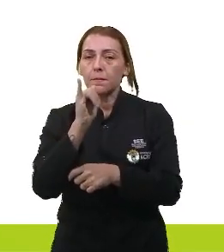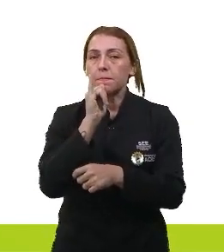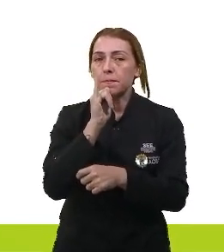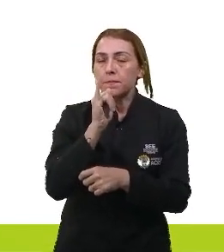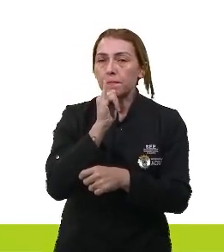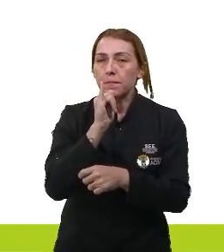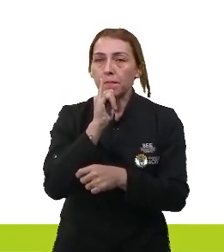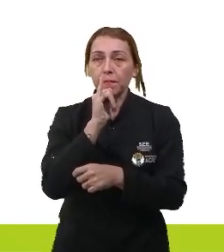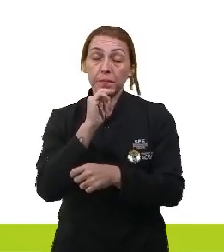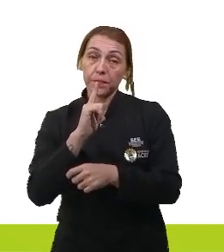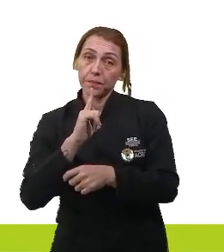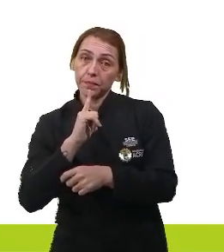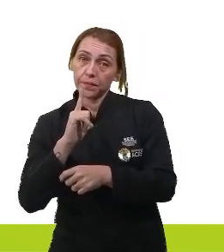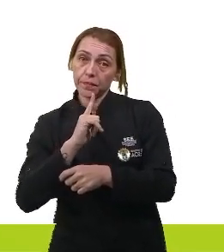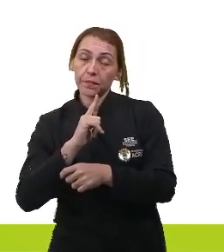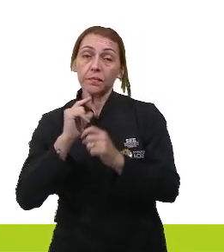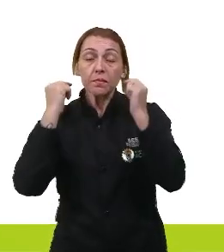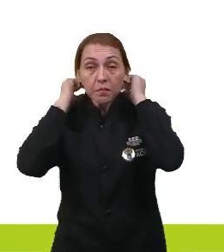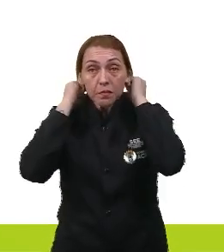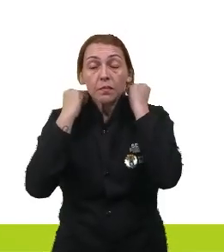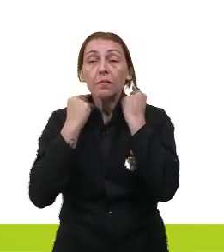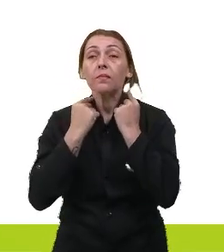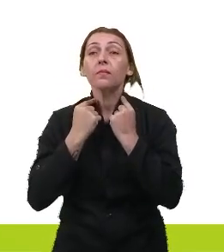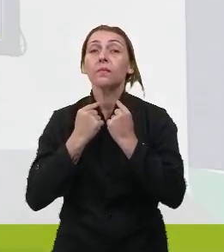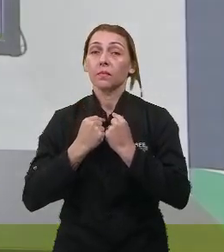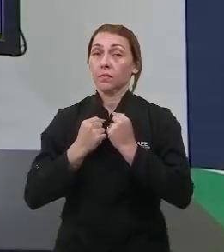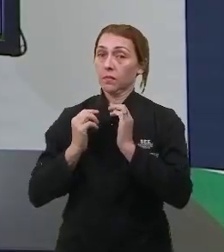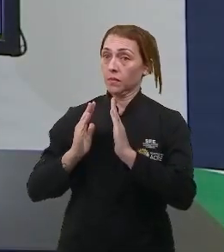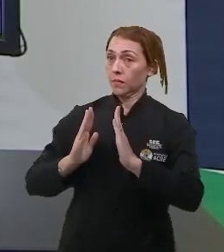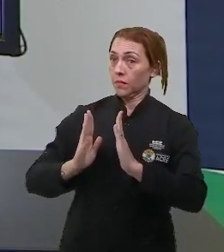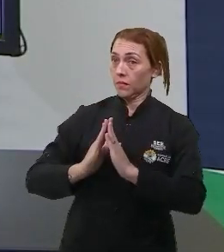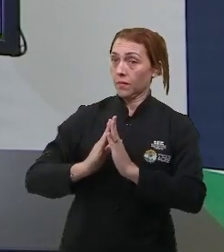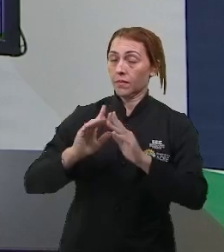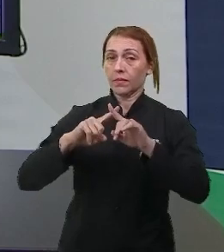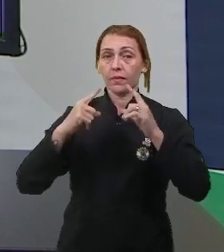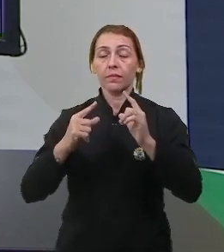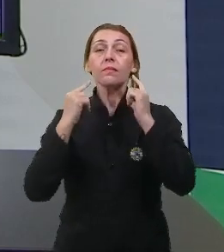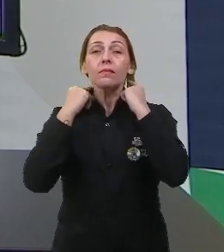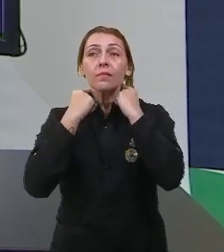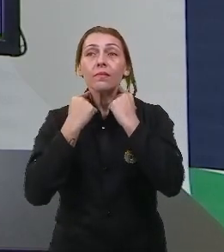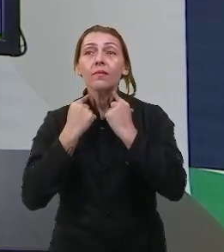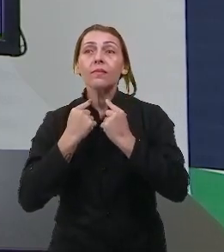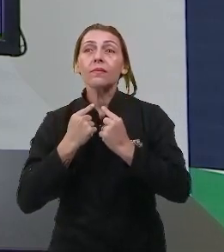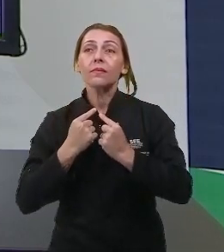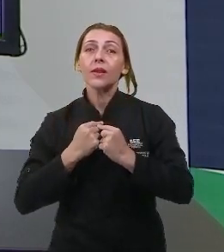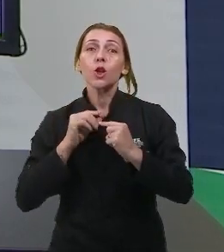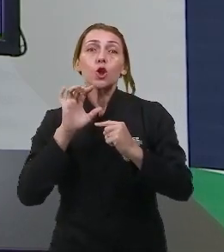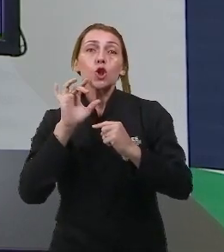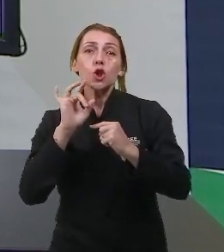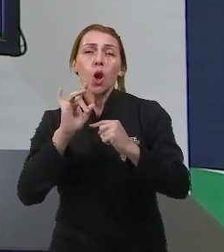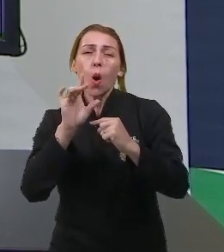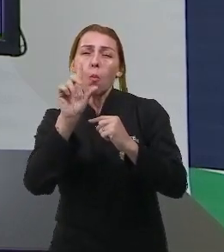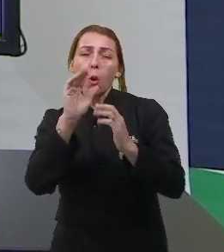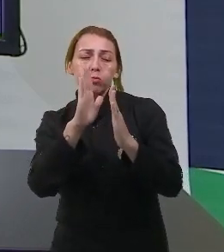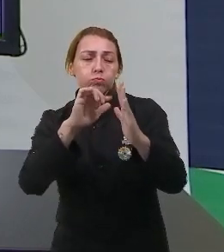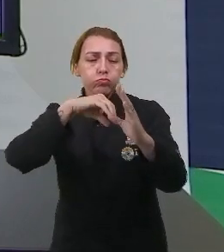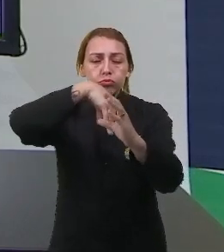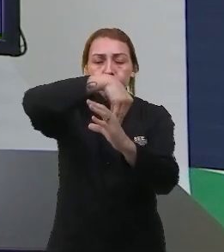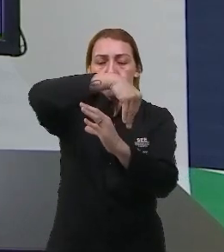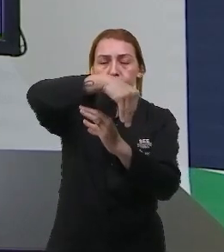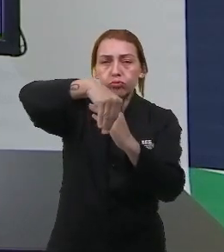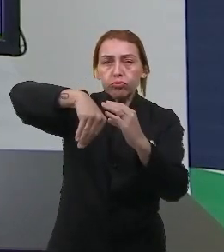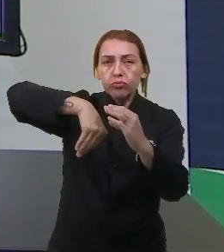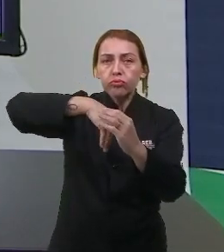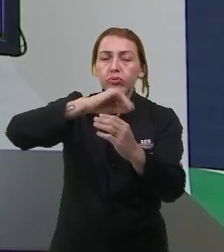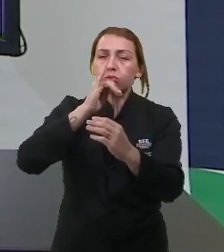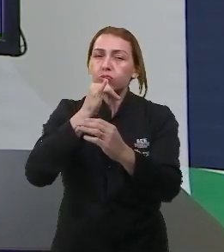eu tenho um cordão em casa, mas esse cordão, ele é banhado a ouro. Como foi